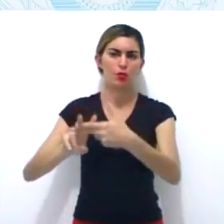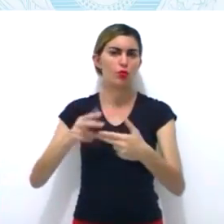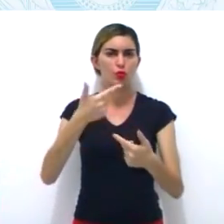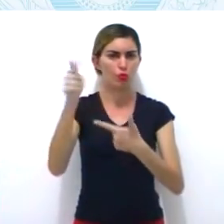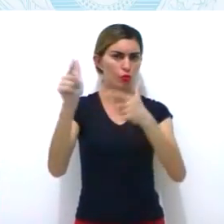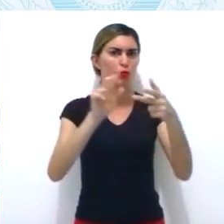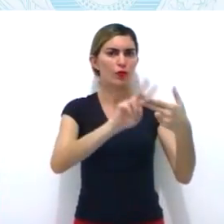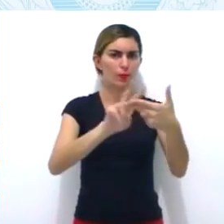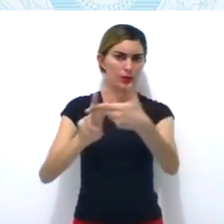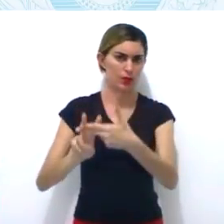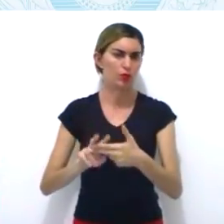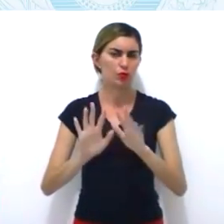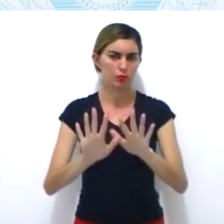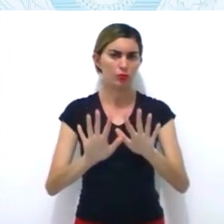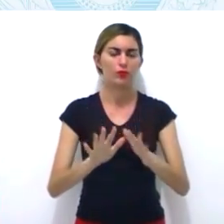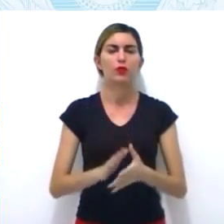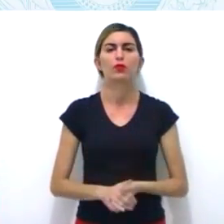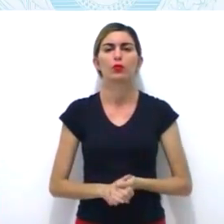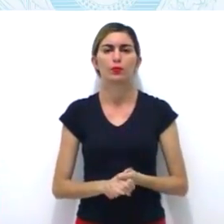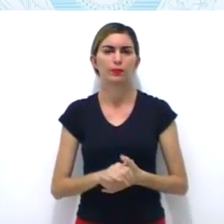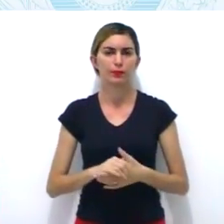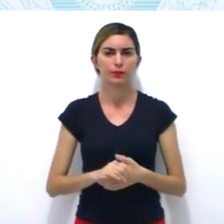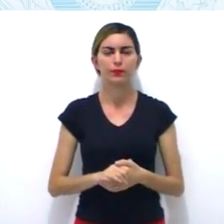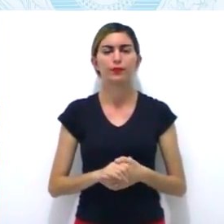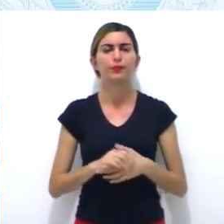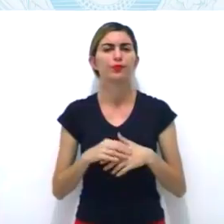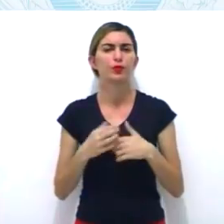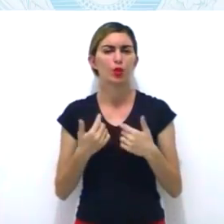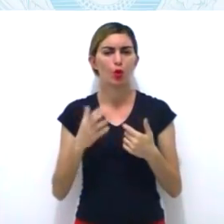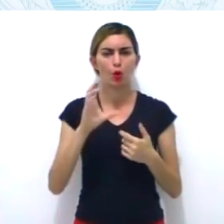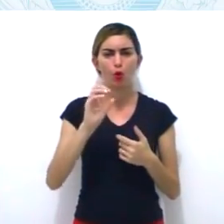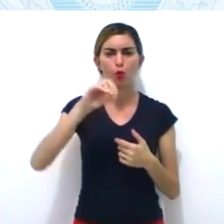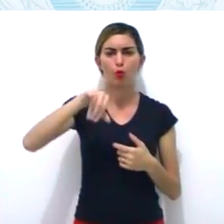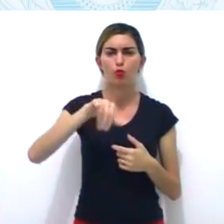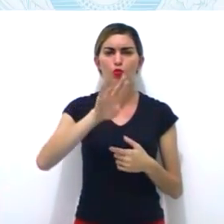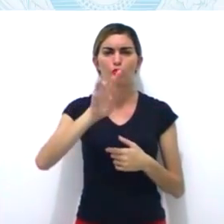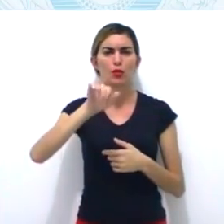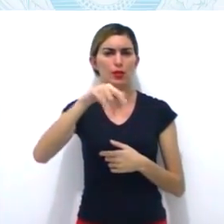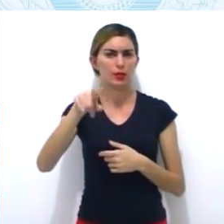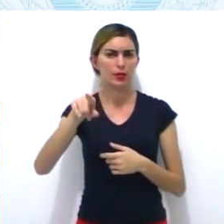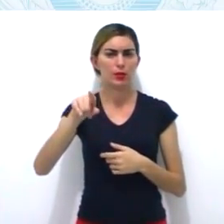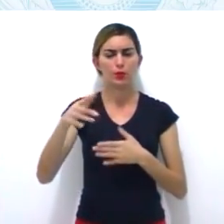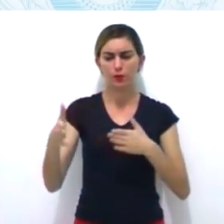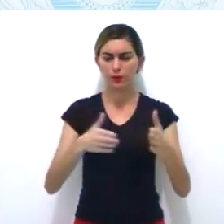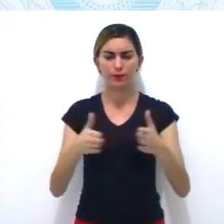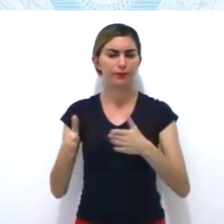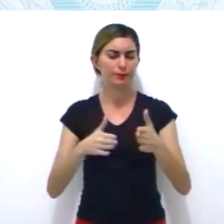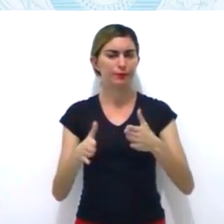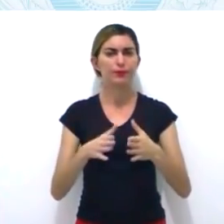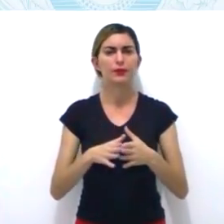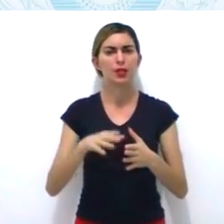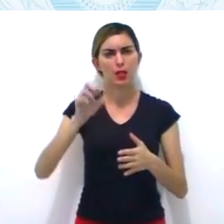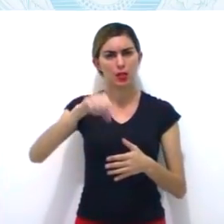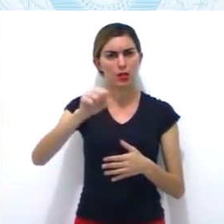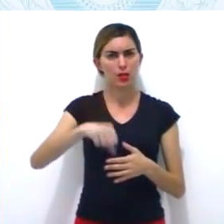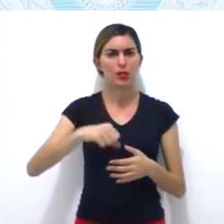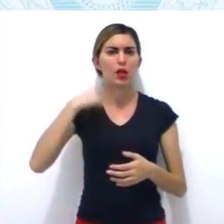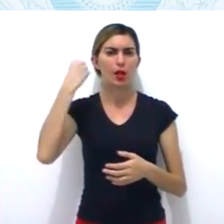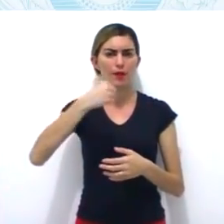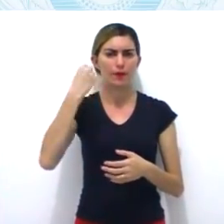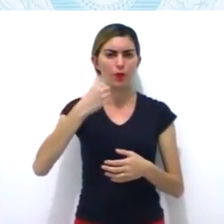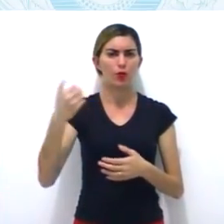revolta que teve a participação social. Então, eu destaco essa conjuração baiana. Esta, sim,